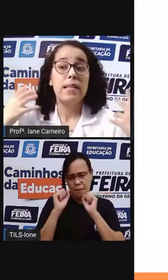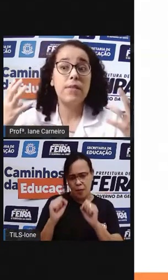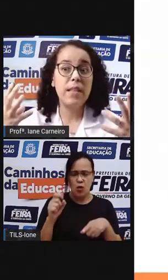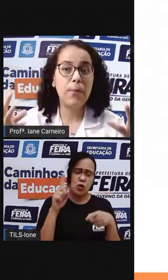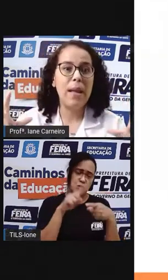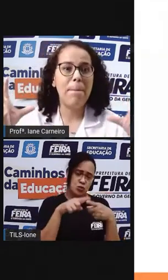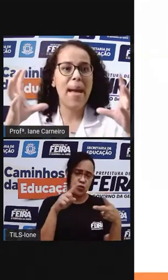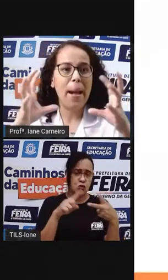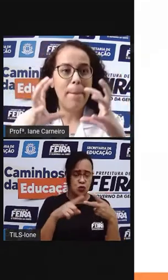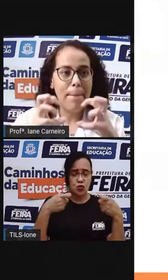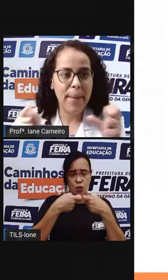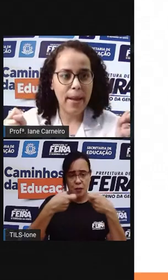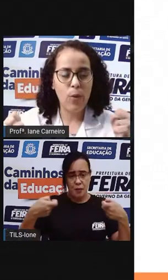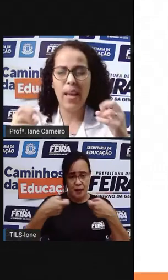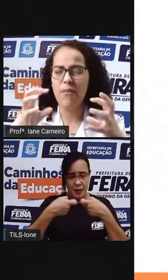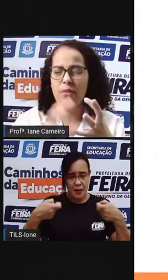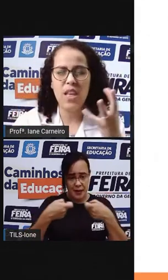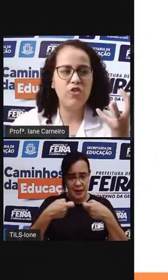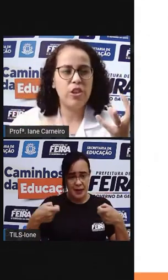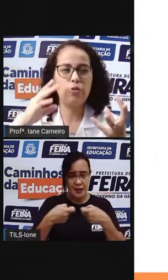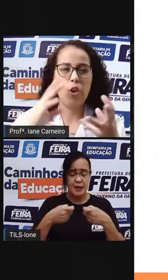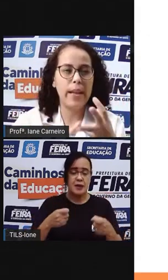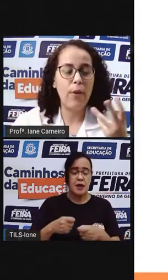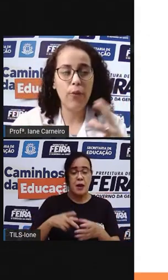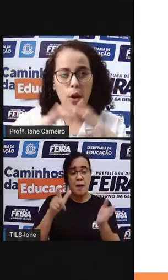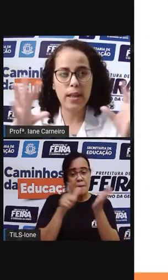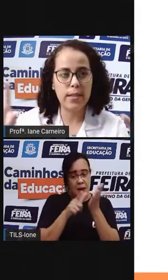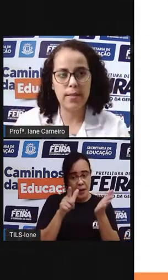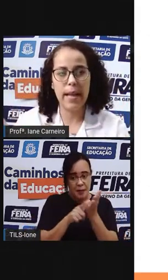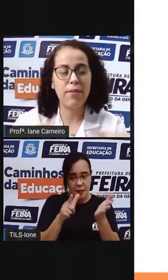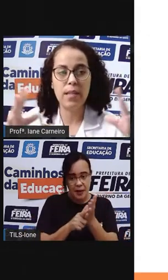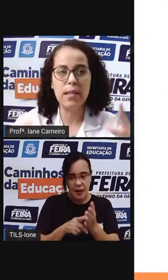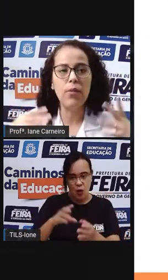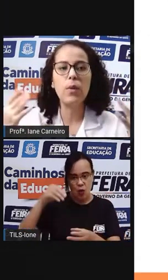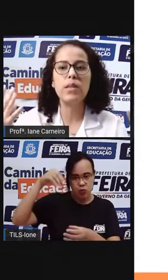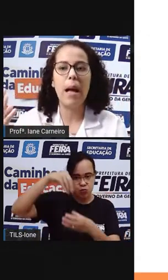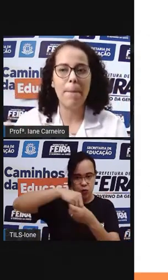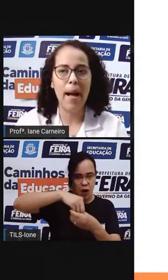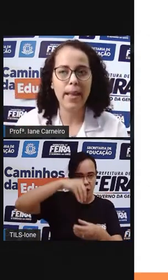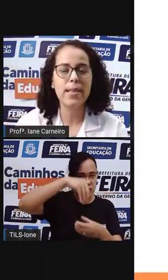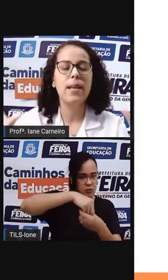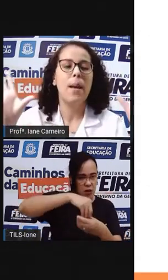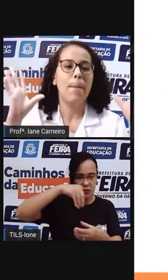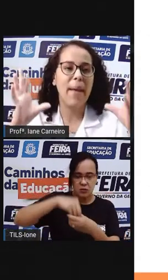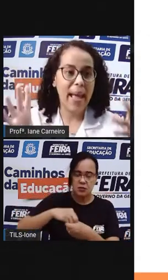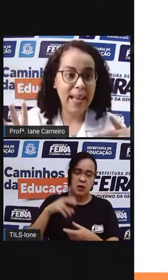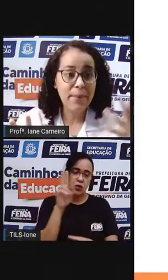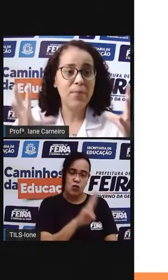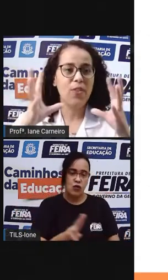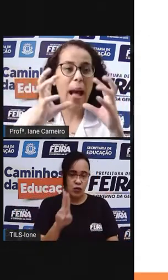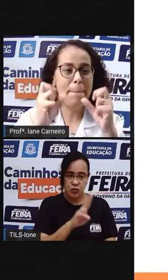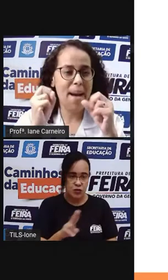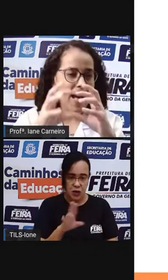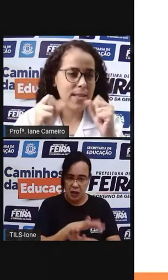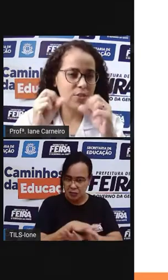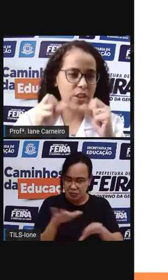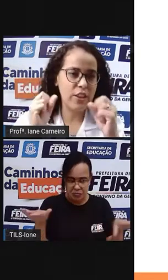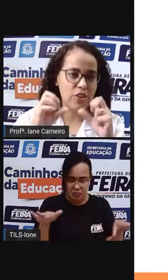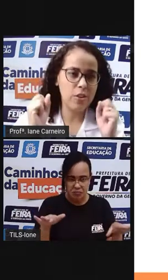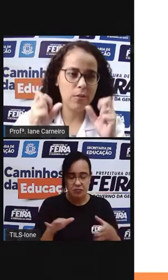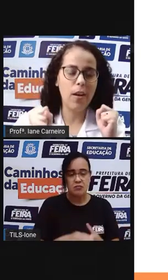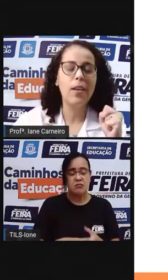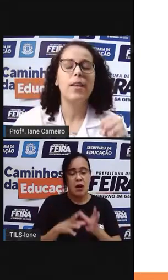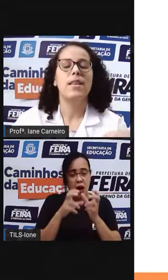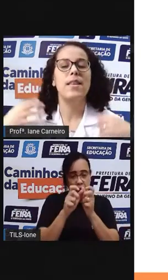Se você puder, pega papel, revista ou jornal, folhas, né? Que vocês não vão usar mais, peguem, amassem